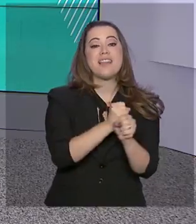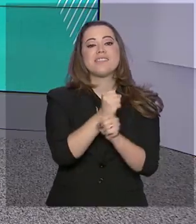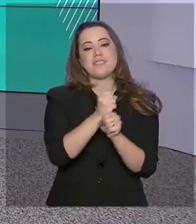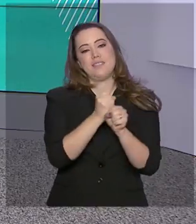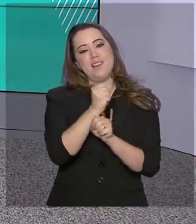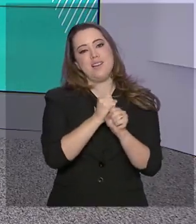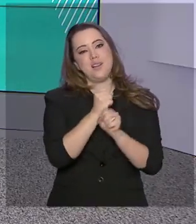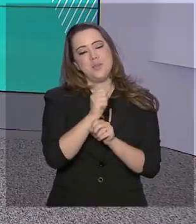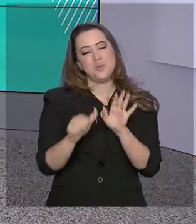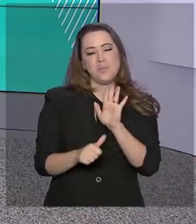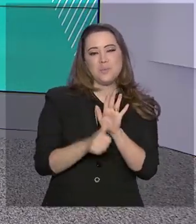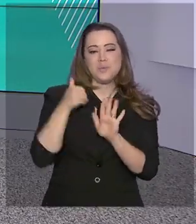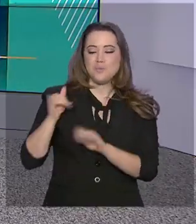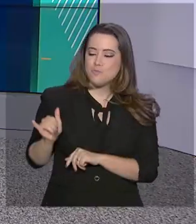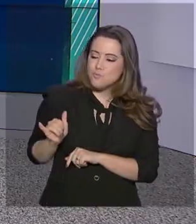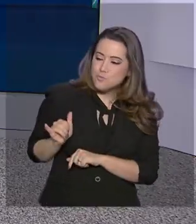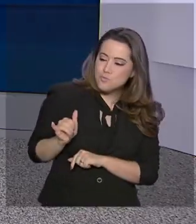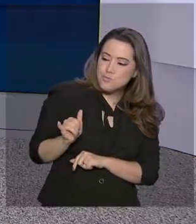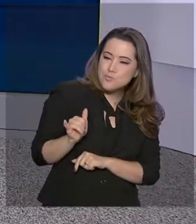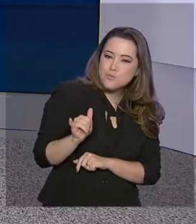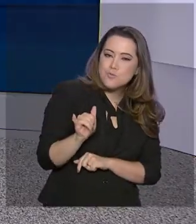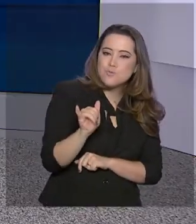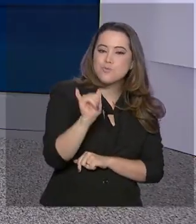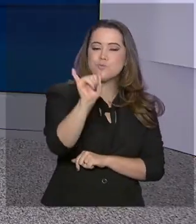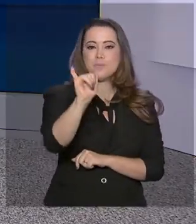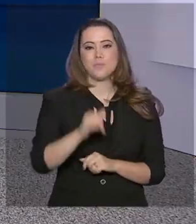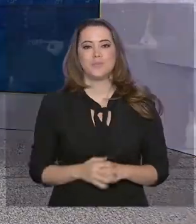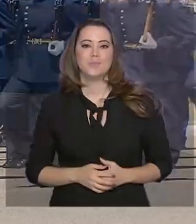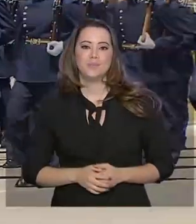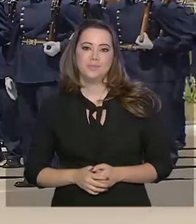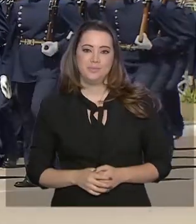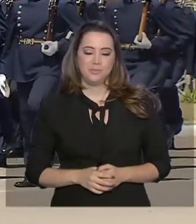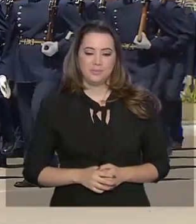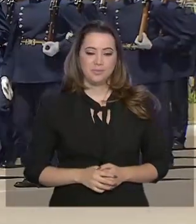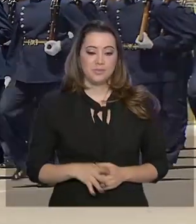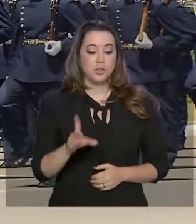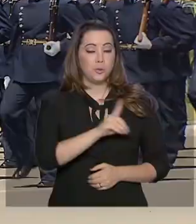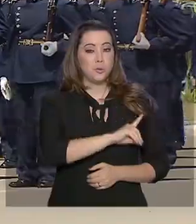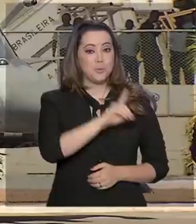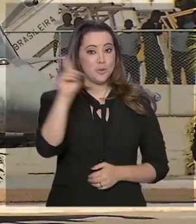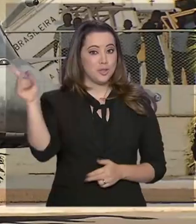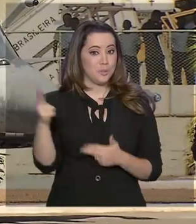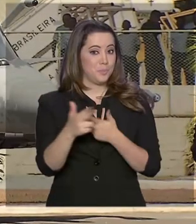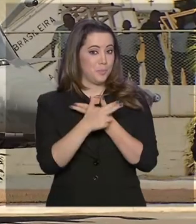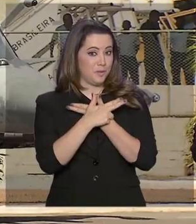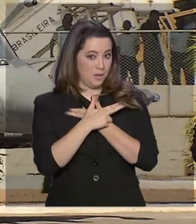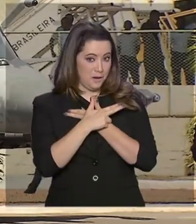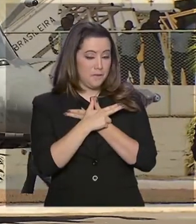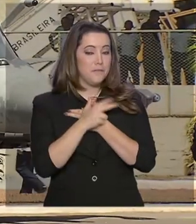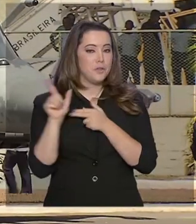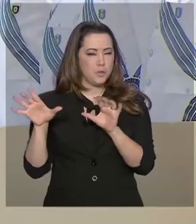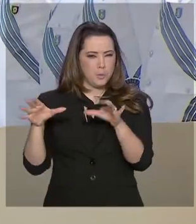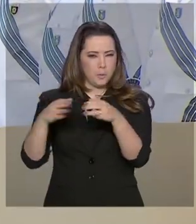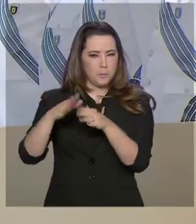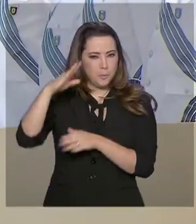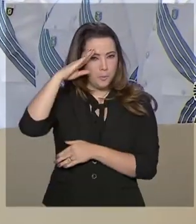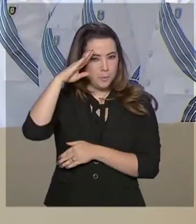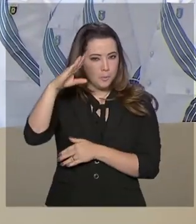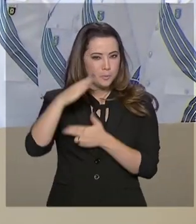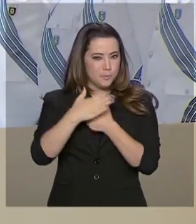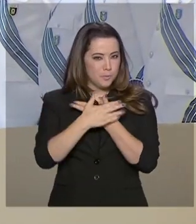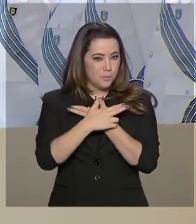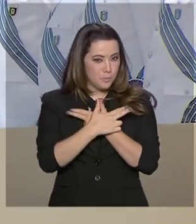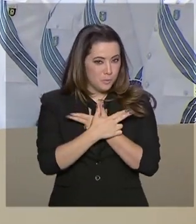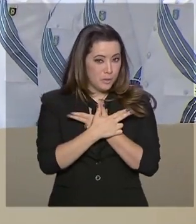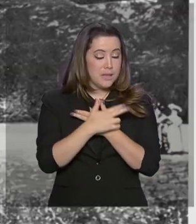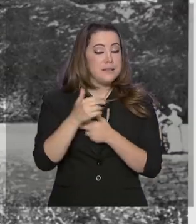voo do 14 Bis, pilotado por Santos Dumont. O dia do aviador e da Força Aérea Brasileira marca os